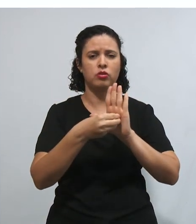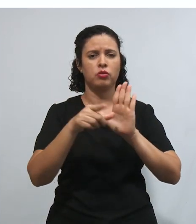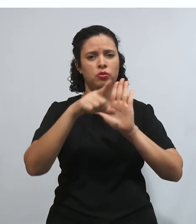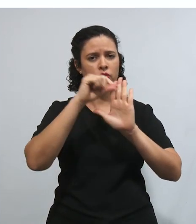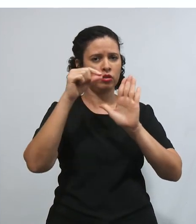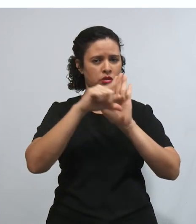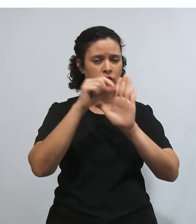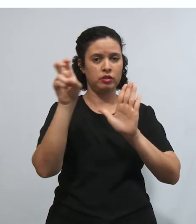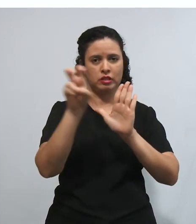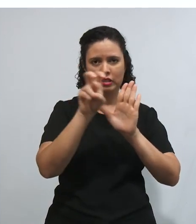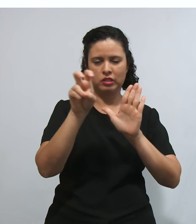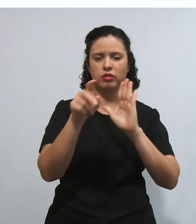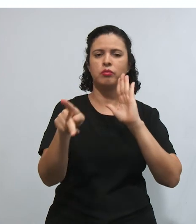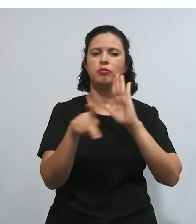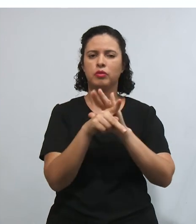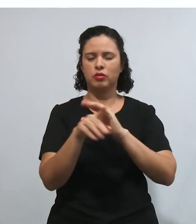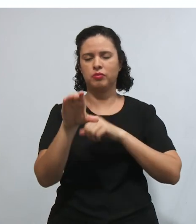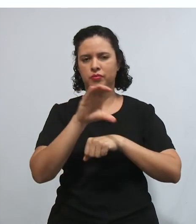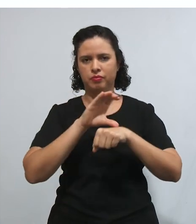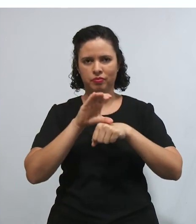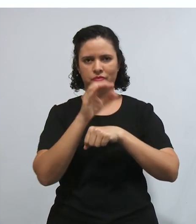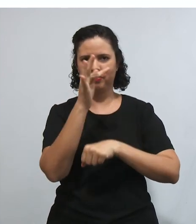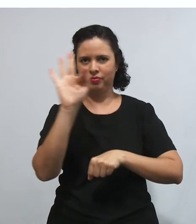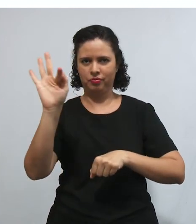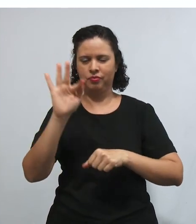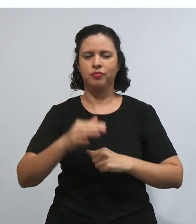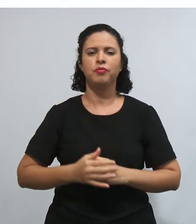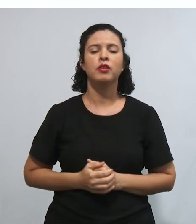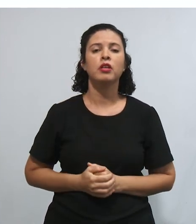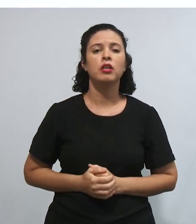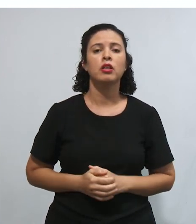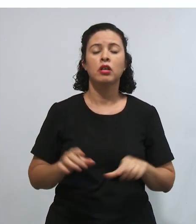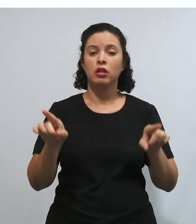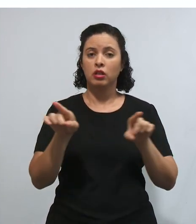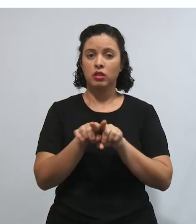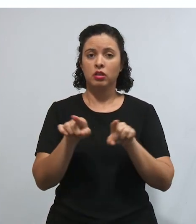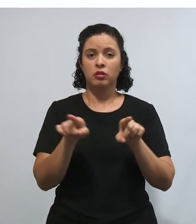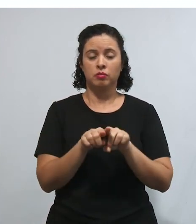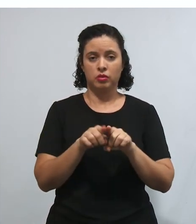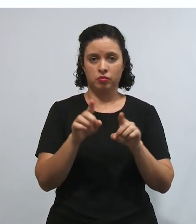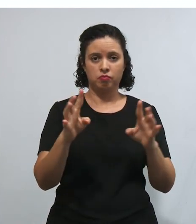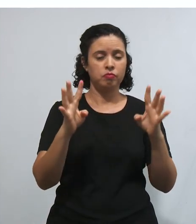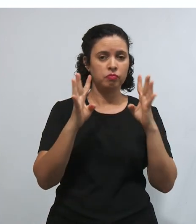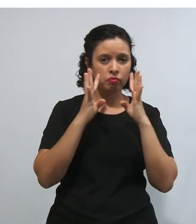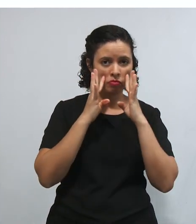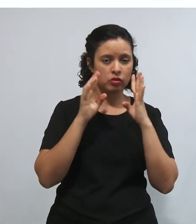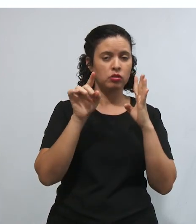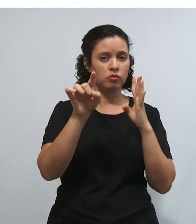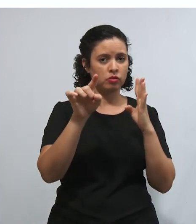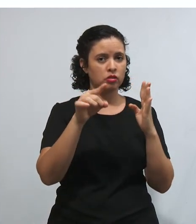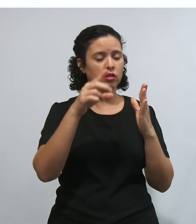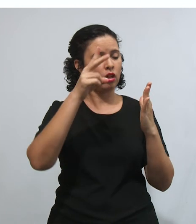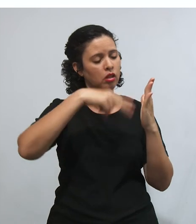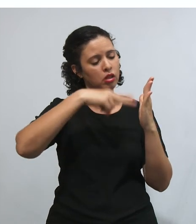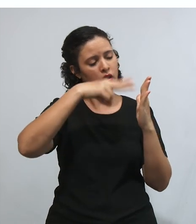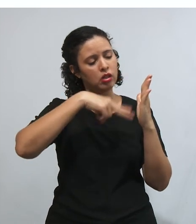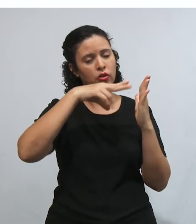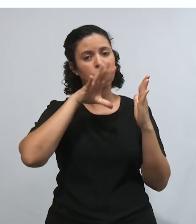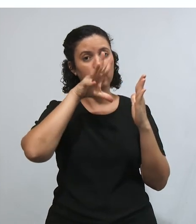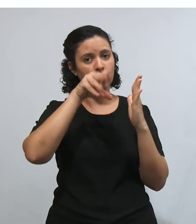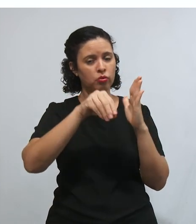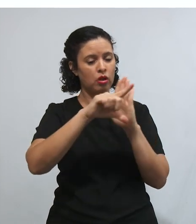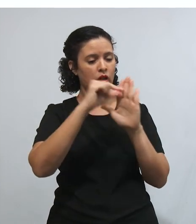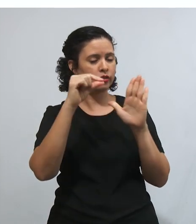artigo 5º da nossa Constituição Federal. Eu quero te chamar a atenção para você fazer a leitura de todos esses